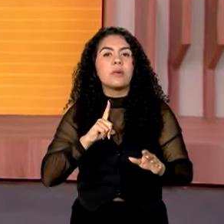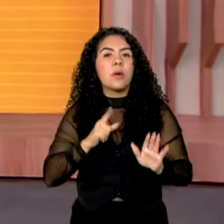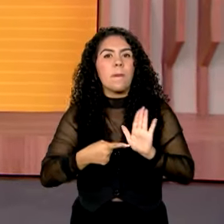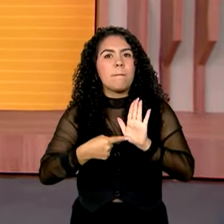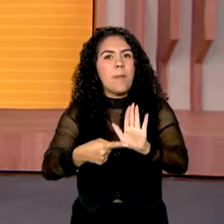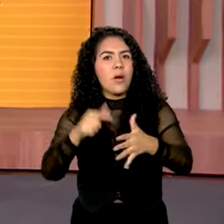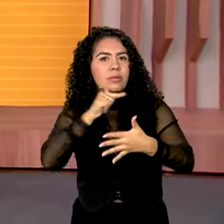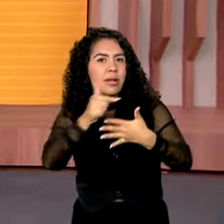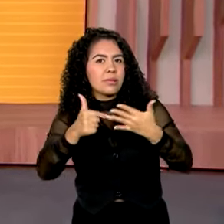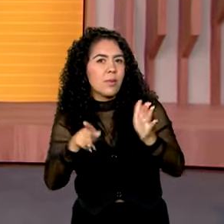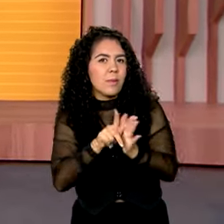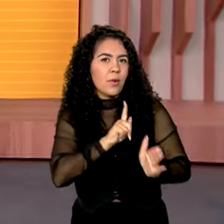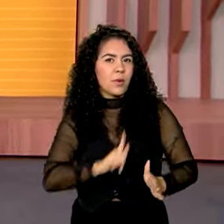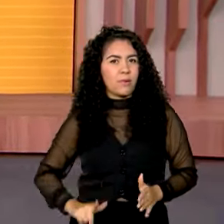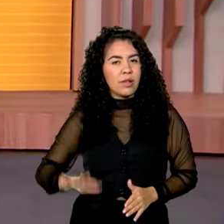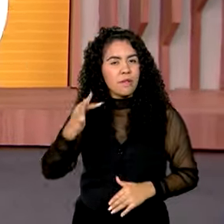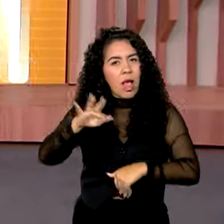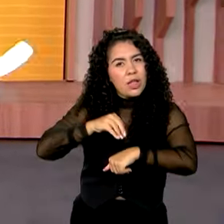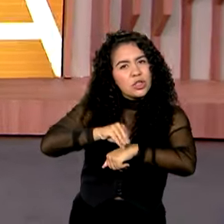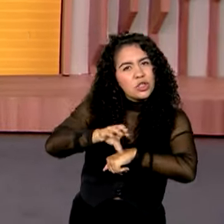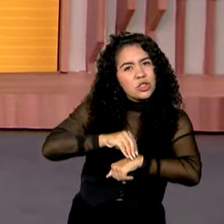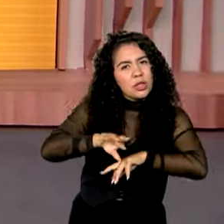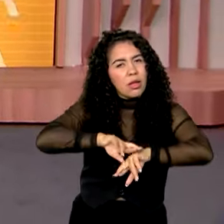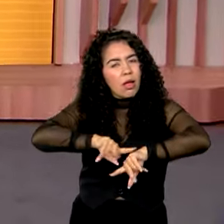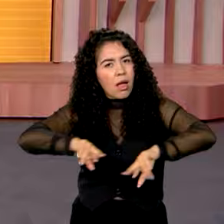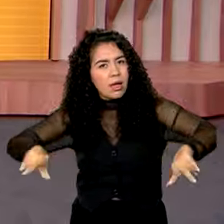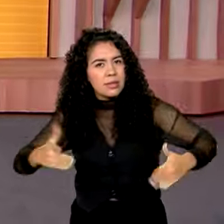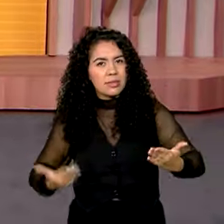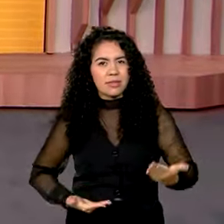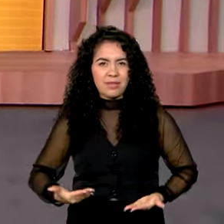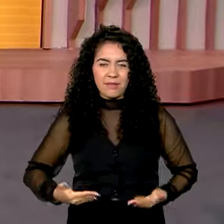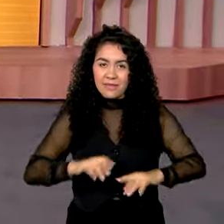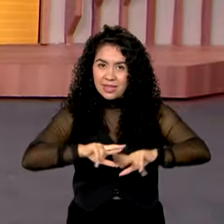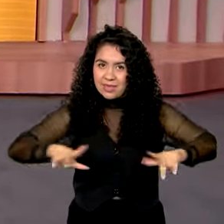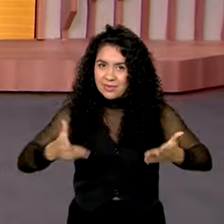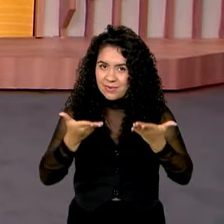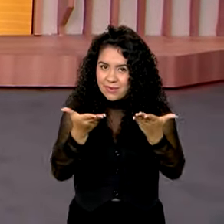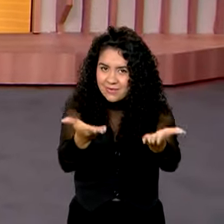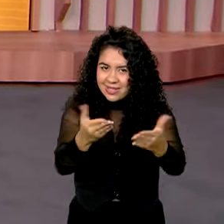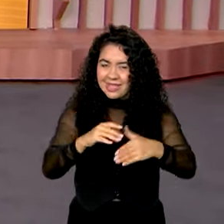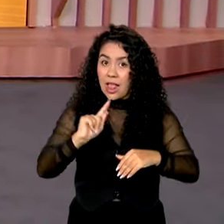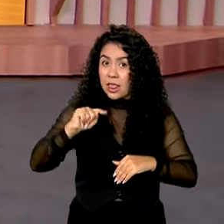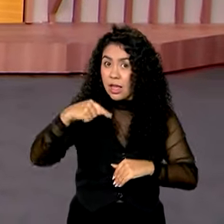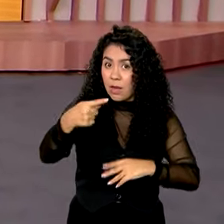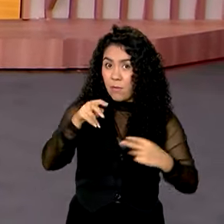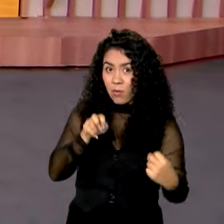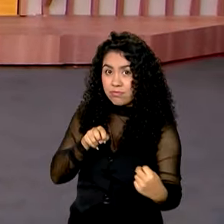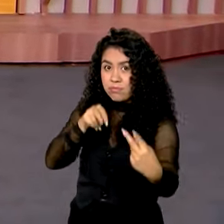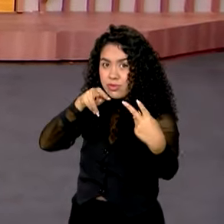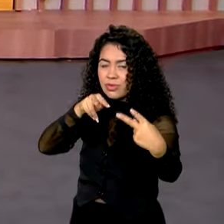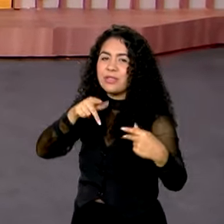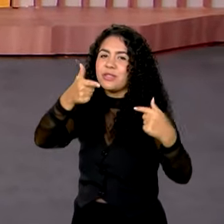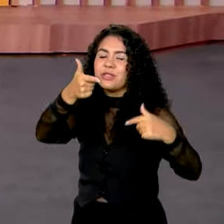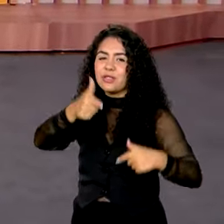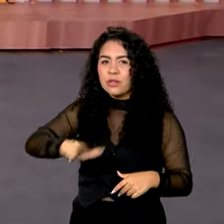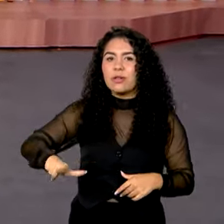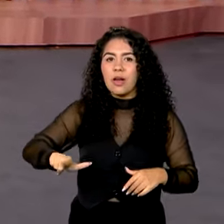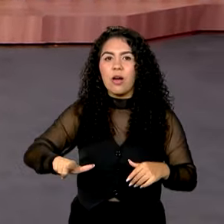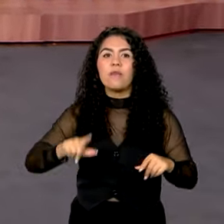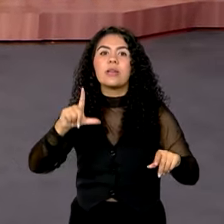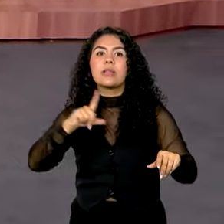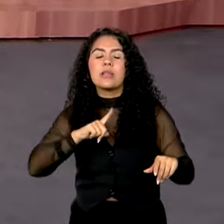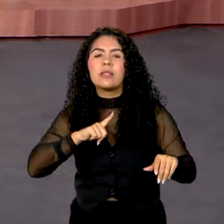federal, com eventos ao vivo, dicas e serviços para você, cidadão. A gente se vê daqui a pouco, já com as